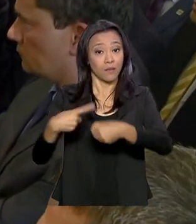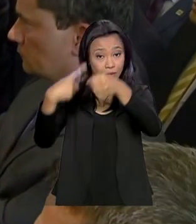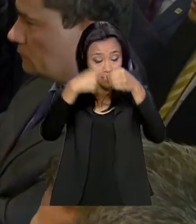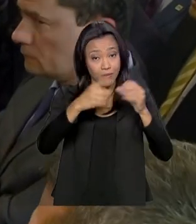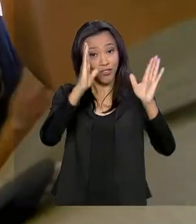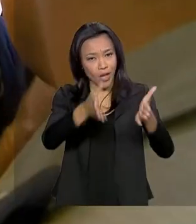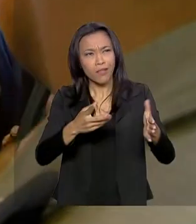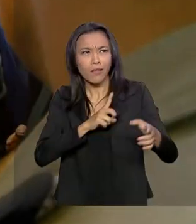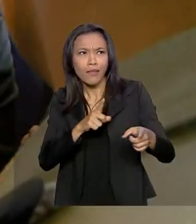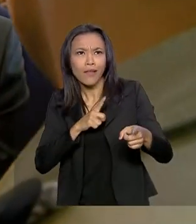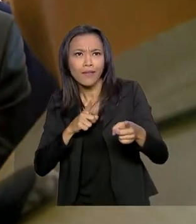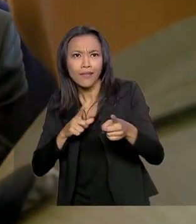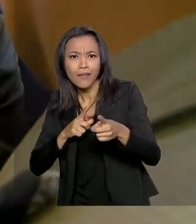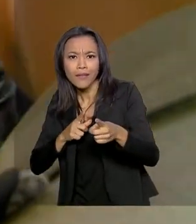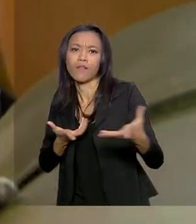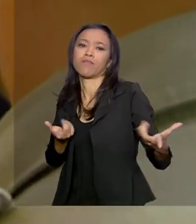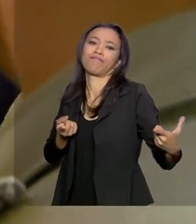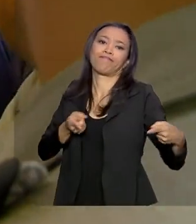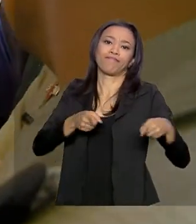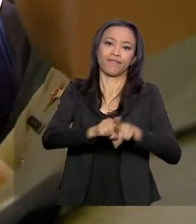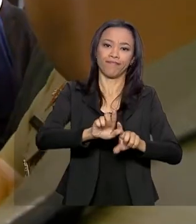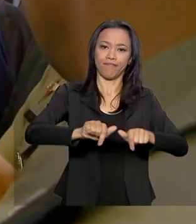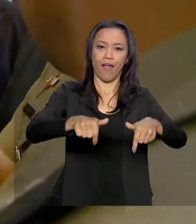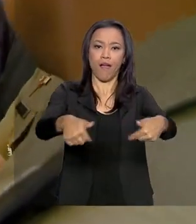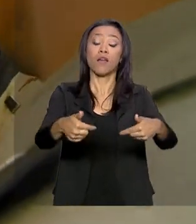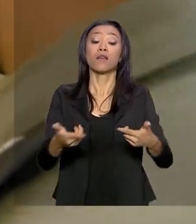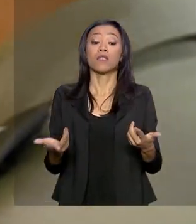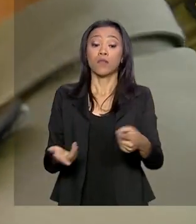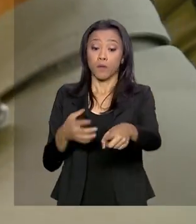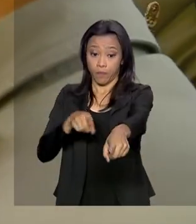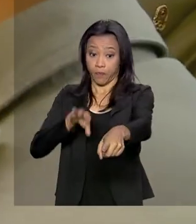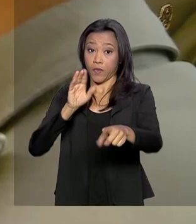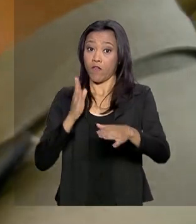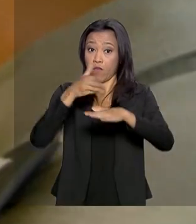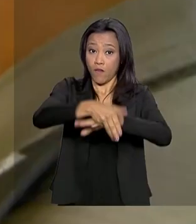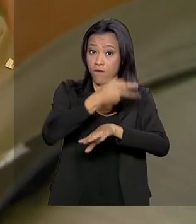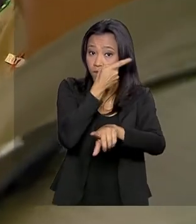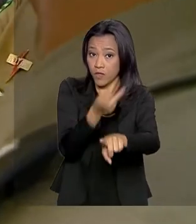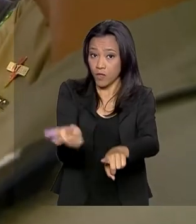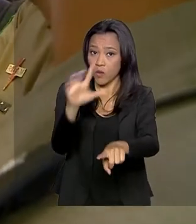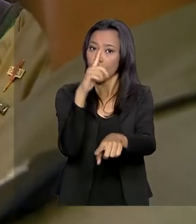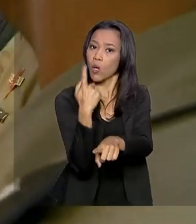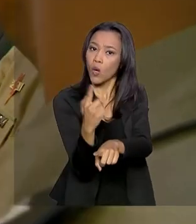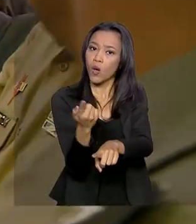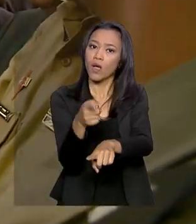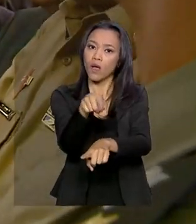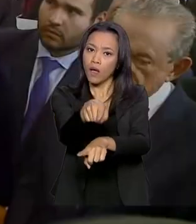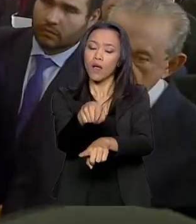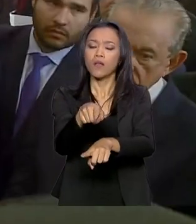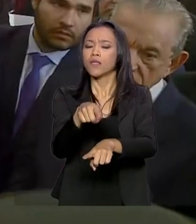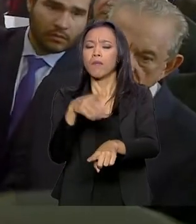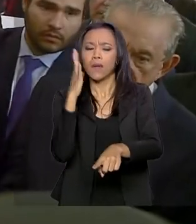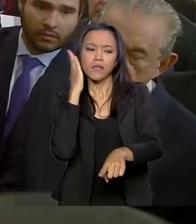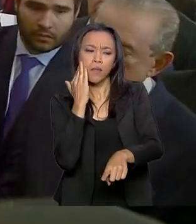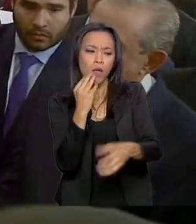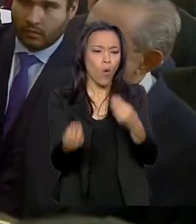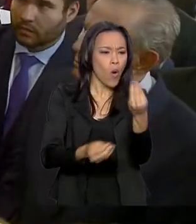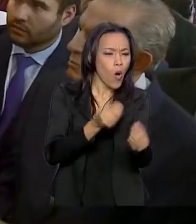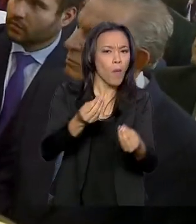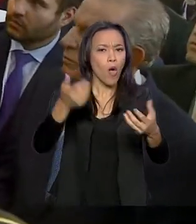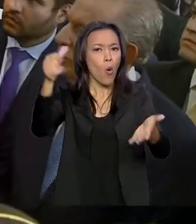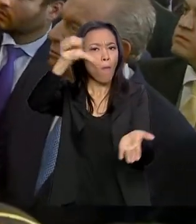já tem. Em Goiânia, o ministro Sérgio Moro visitou o Comando de Policiamento da capital, onde está